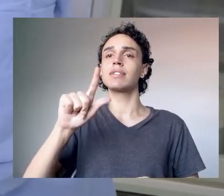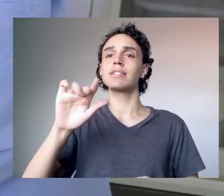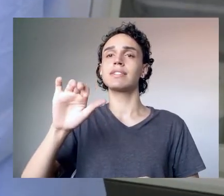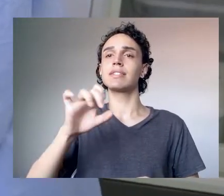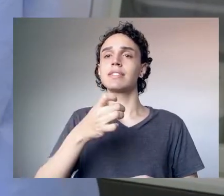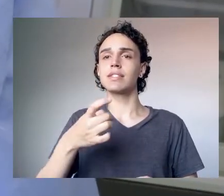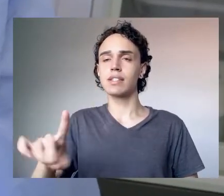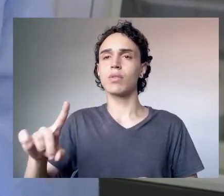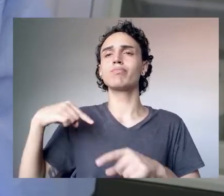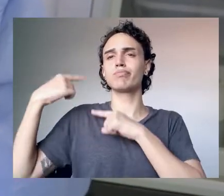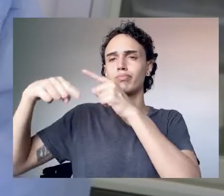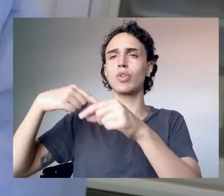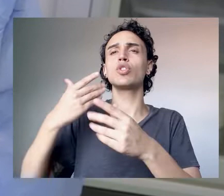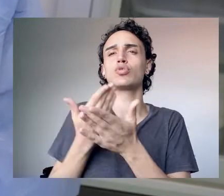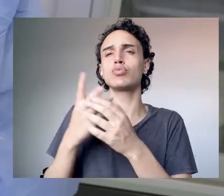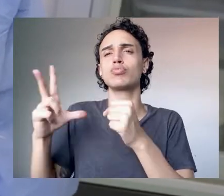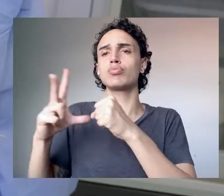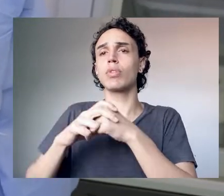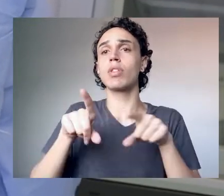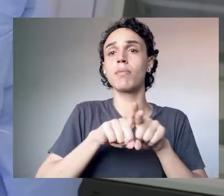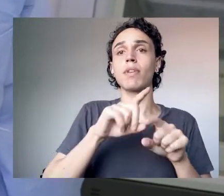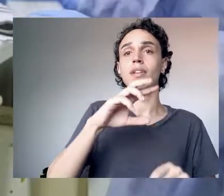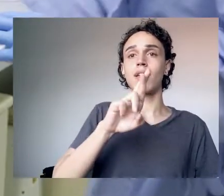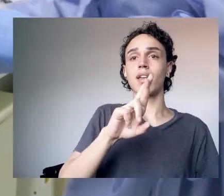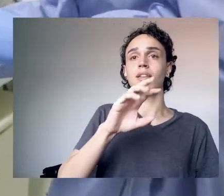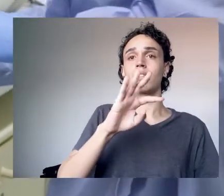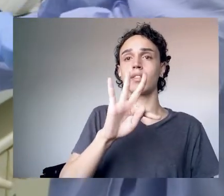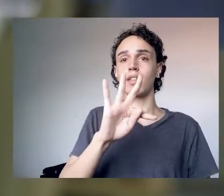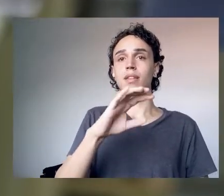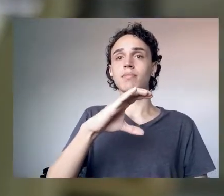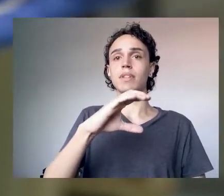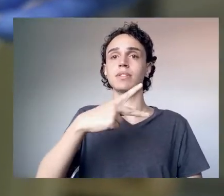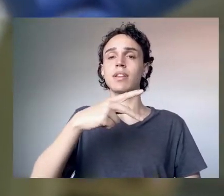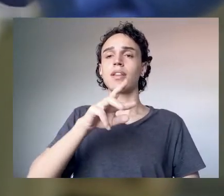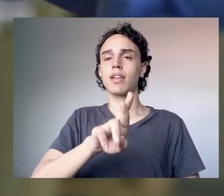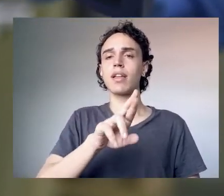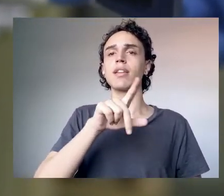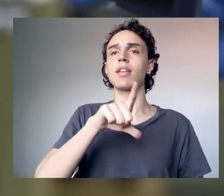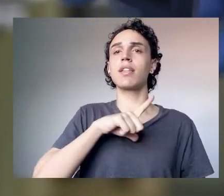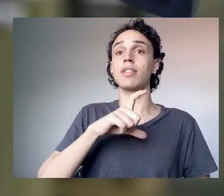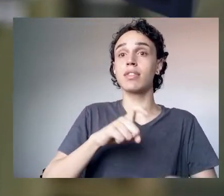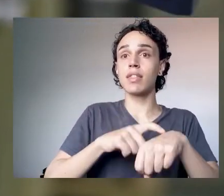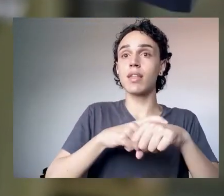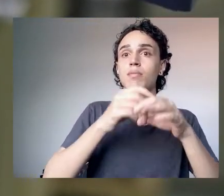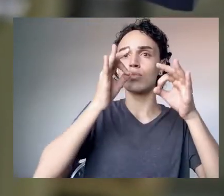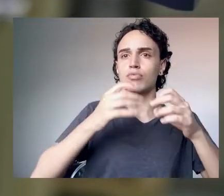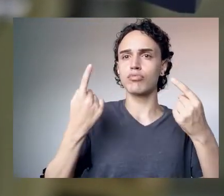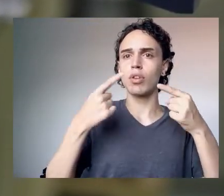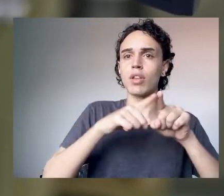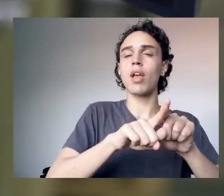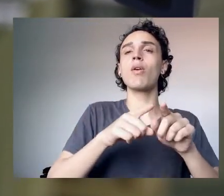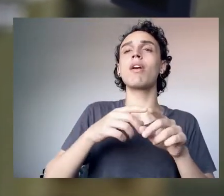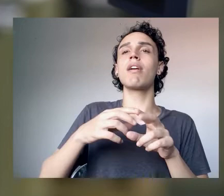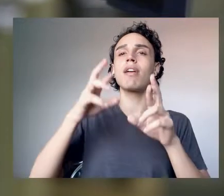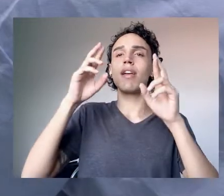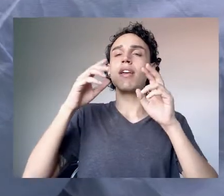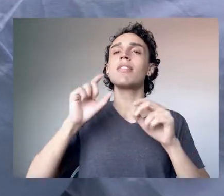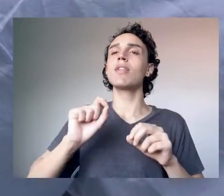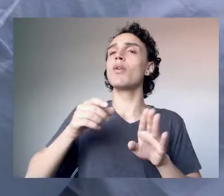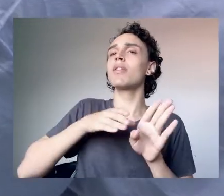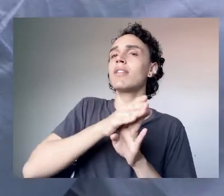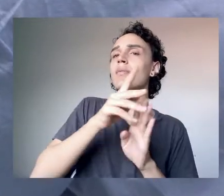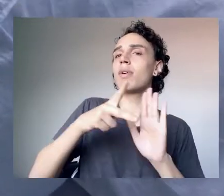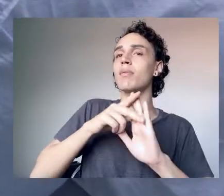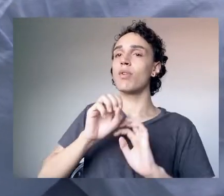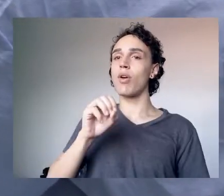estudos sobre a concentração de vírus em esgoto, e a técnica de RT-PCR em tempo real, recomendada pela